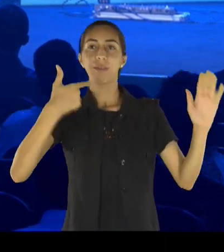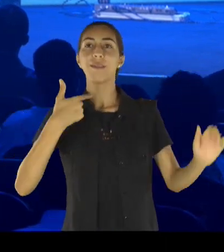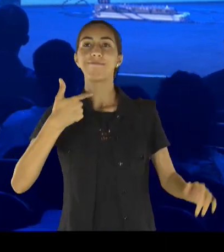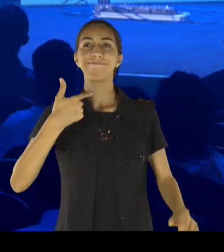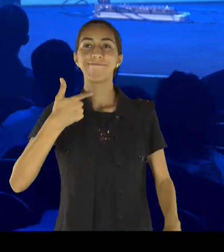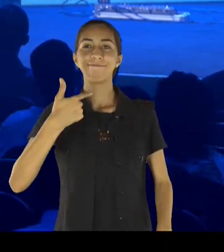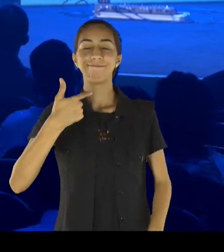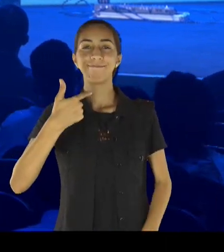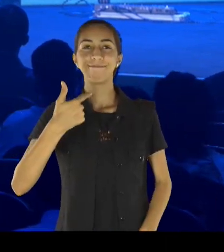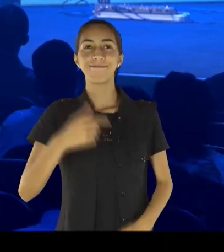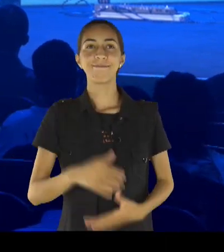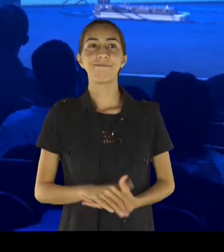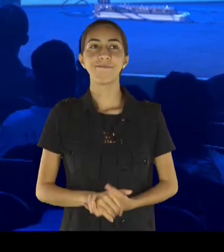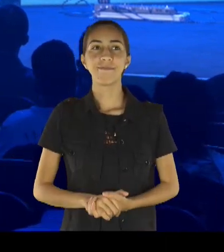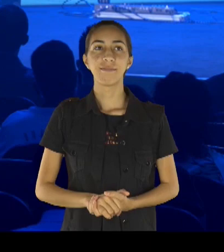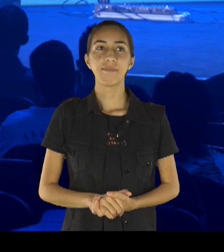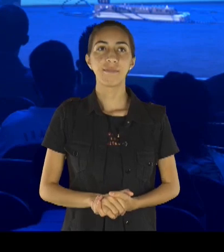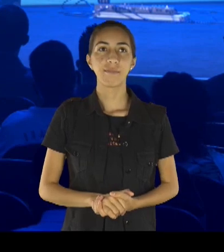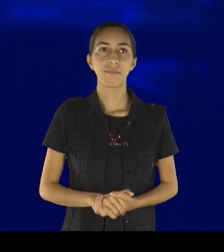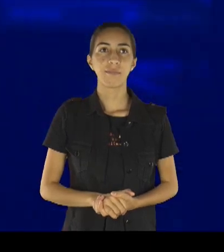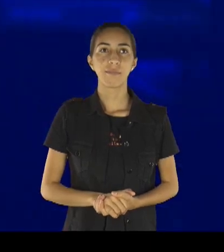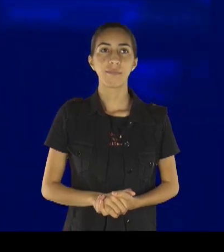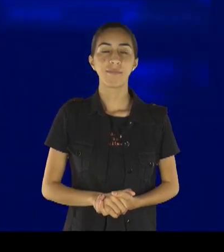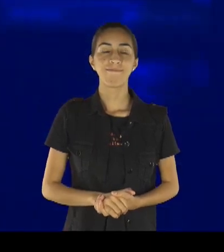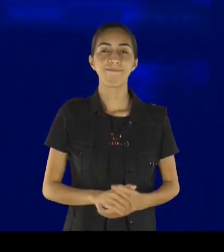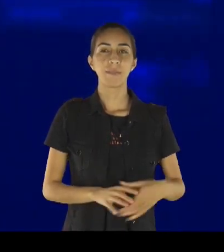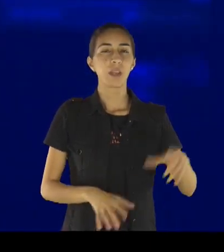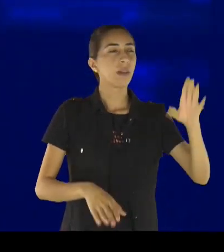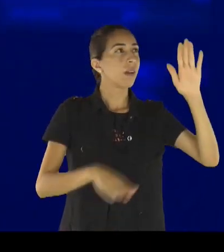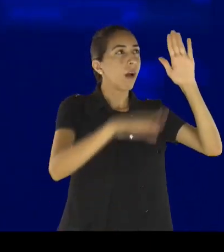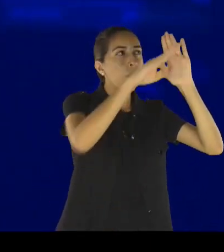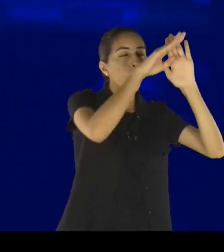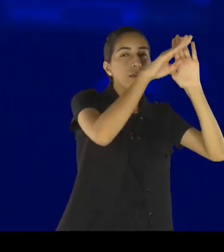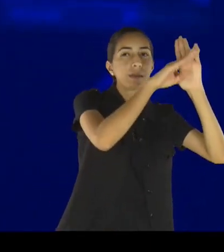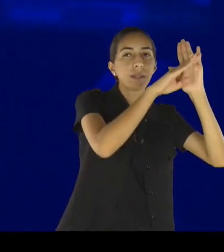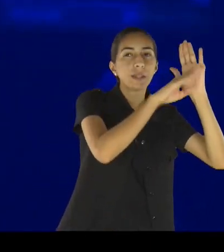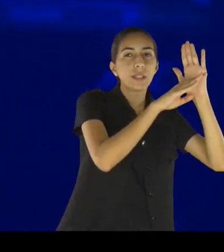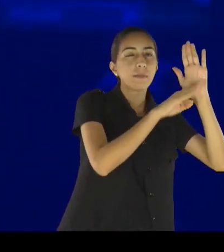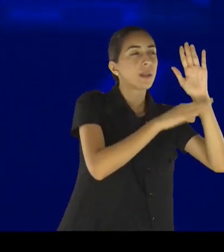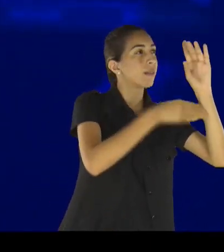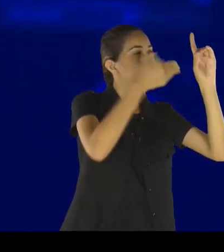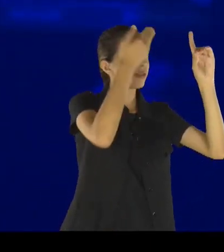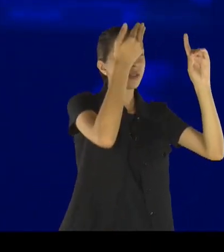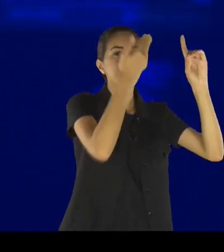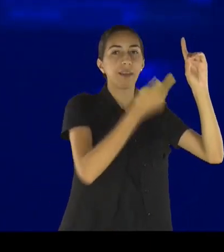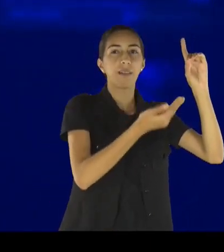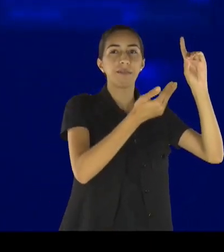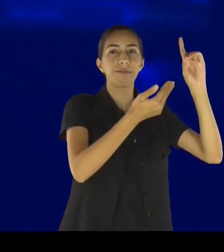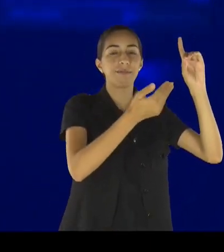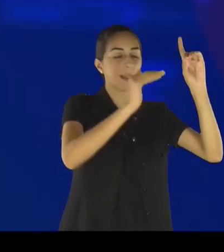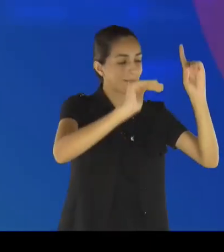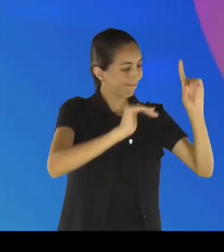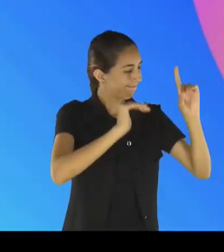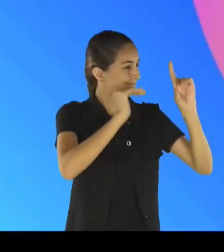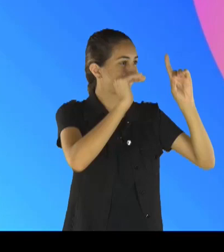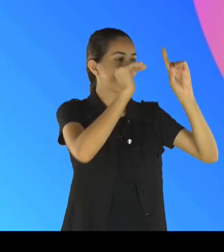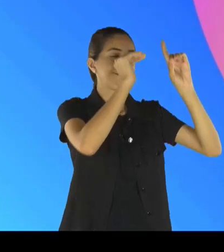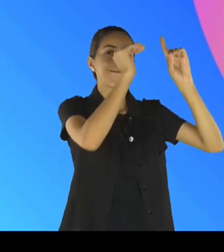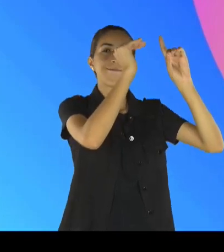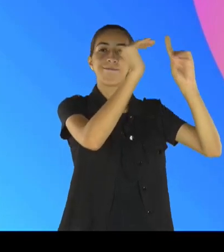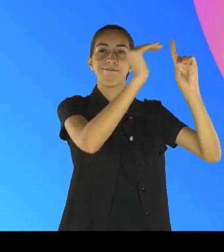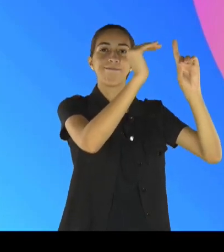para criar o caos, para criar a dificuldade, mas os planos de Deus, são mais altos, Ele fortalece, é o